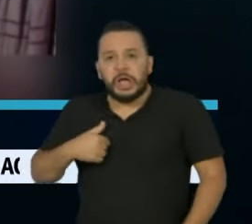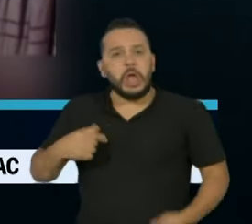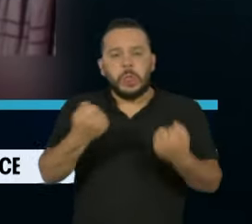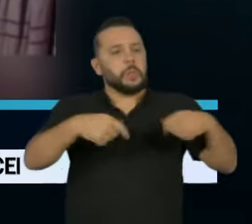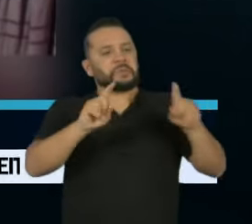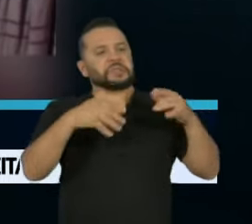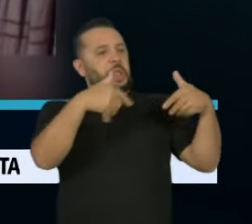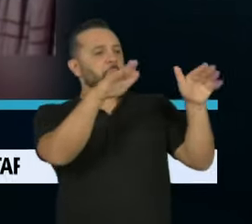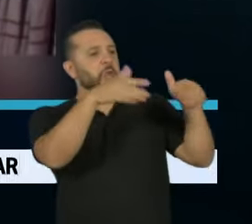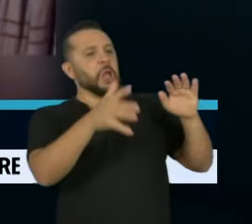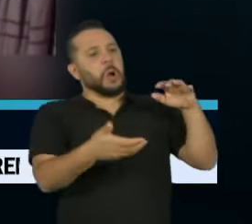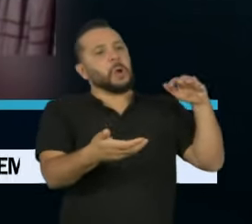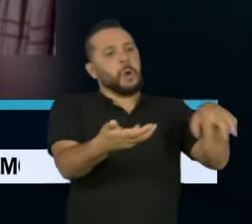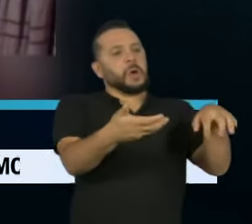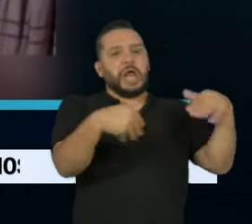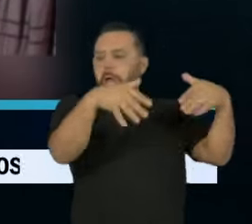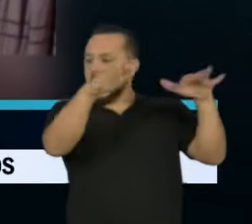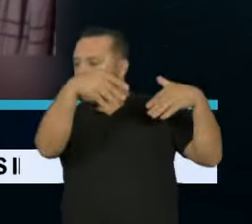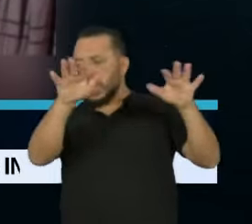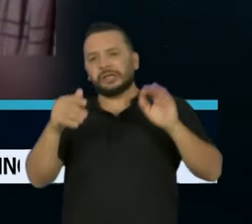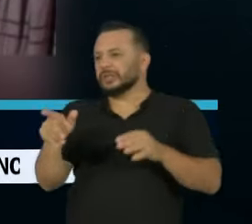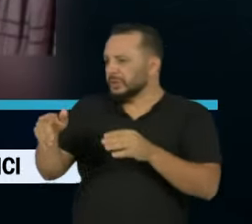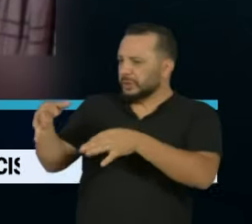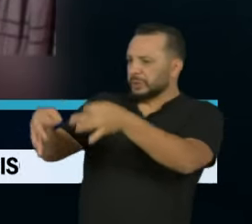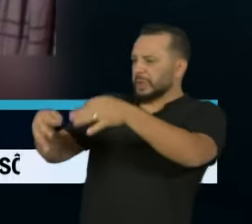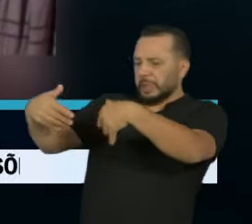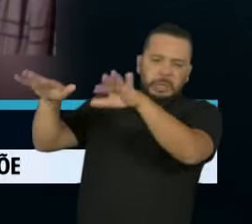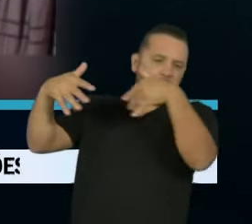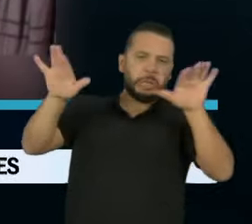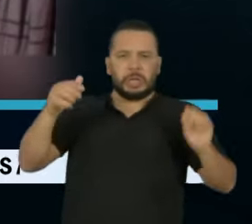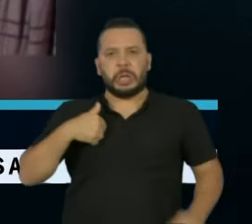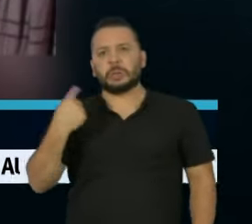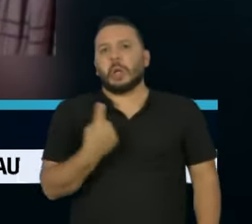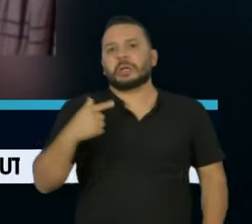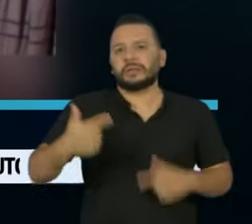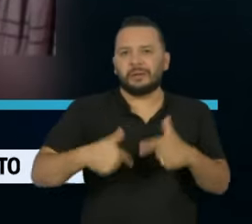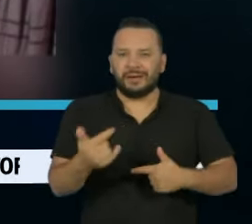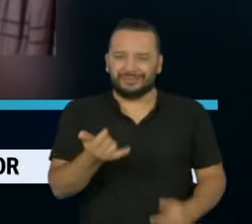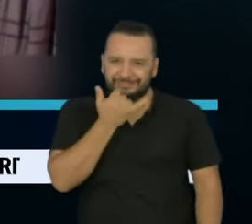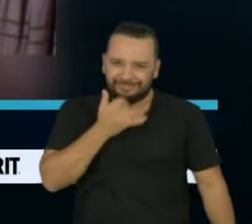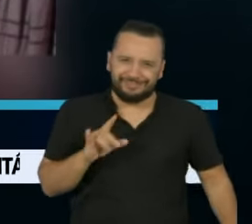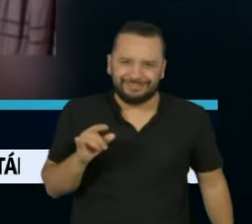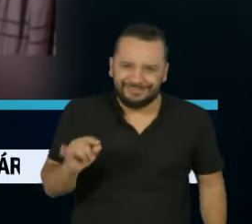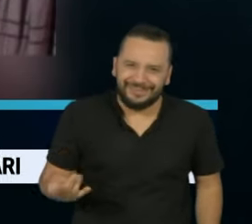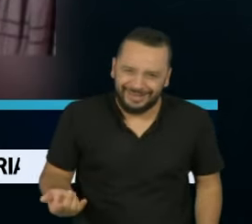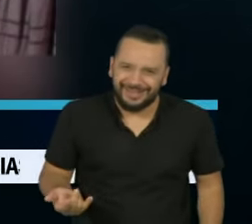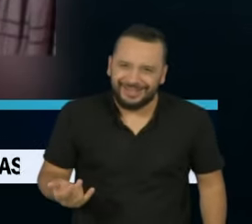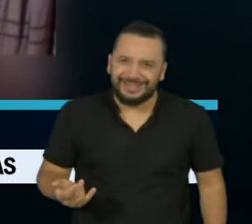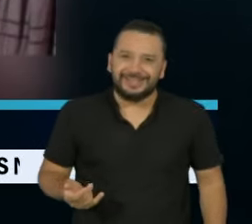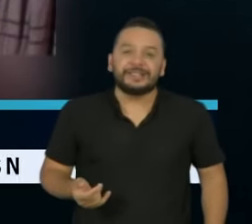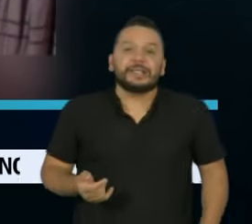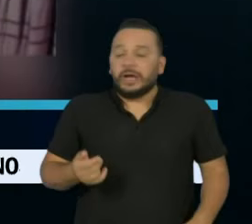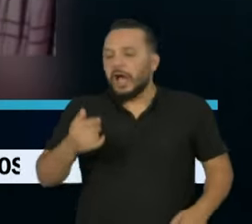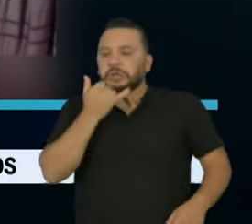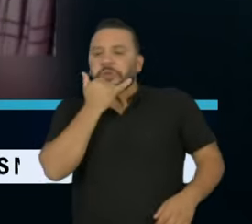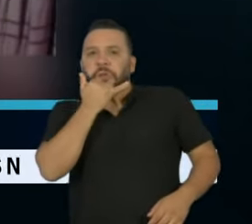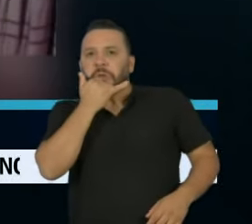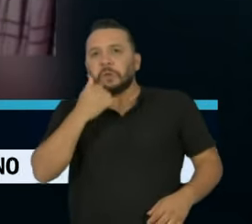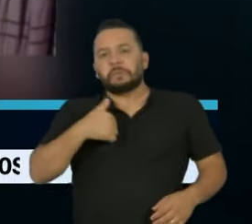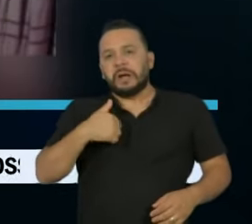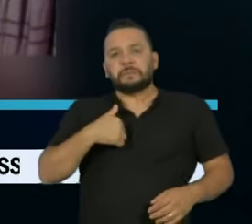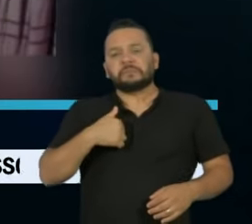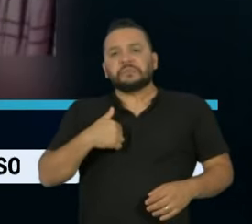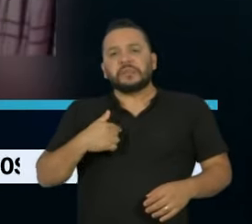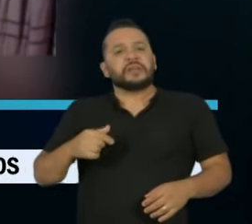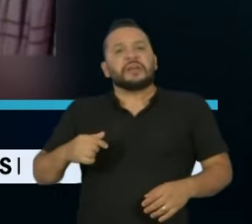precisa do Congresso Nacional para trabalhar. E aí entrou a história da chamada velha política ou nova